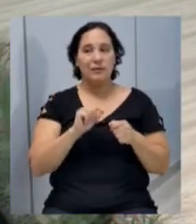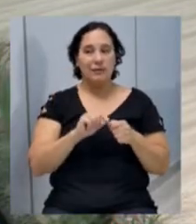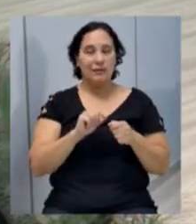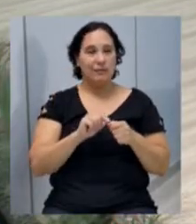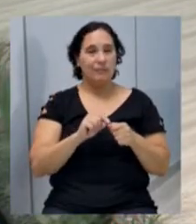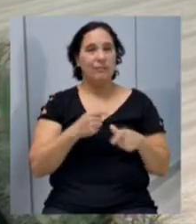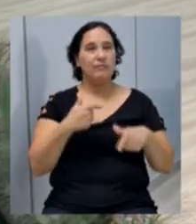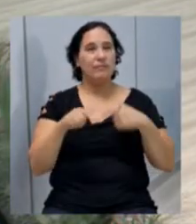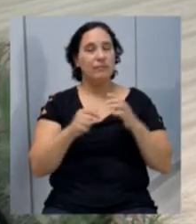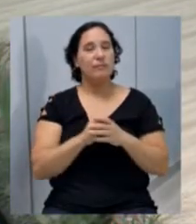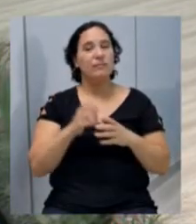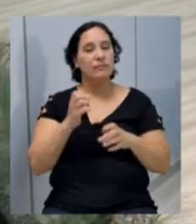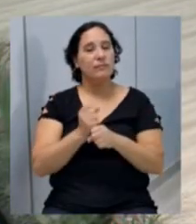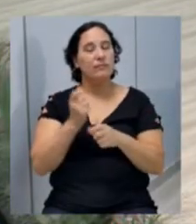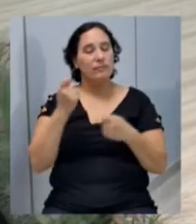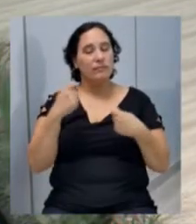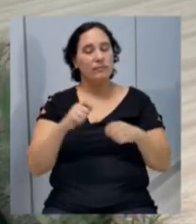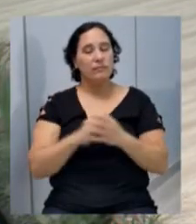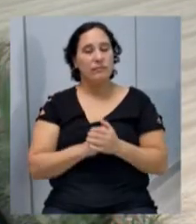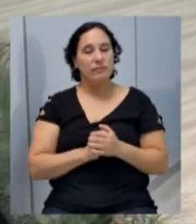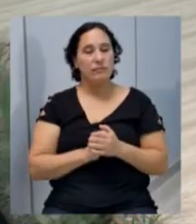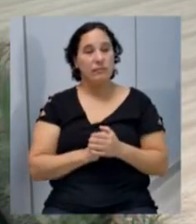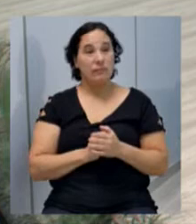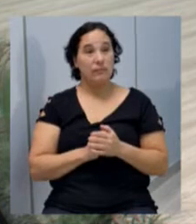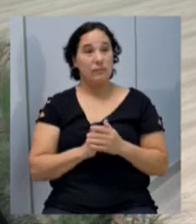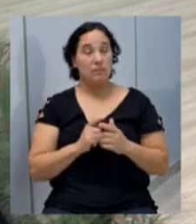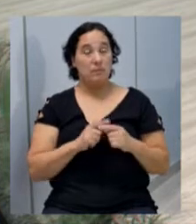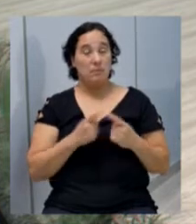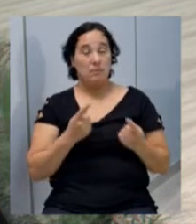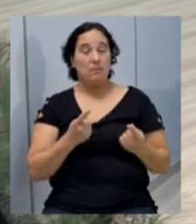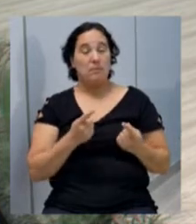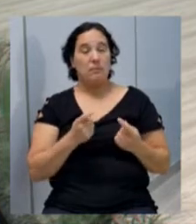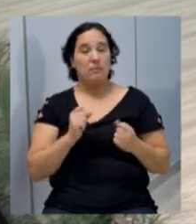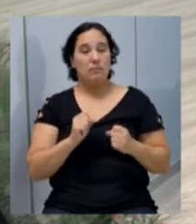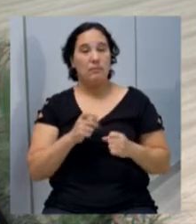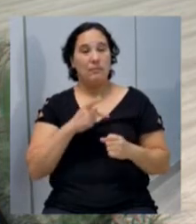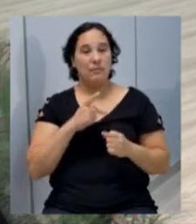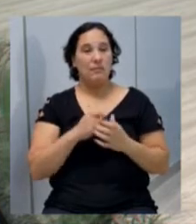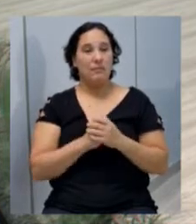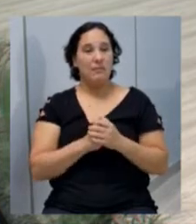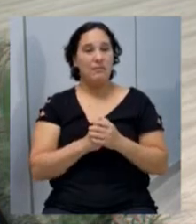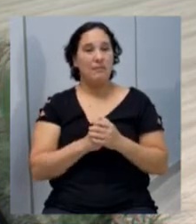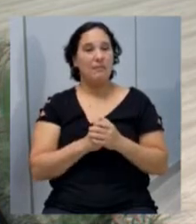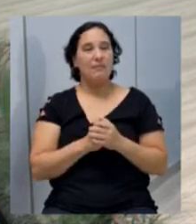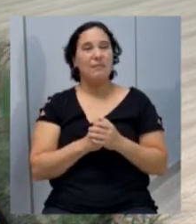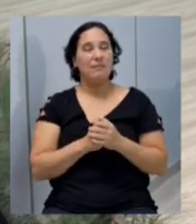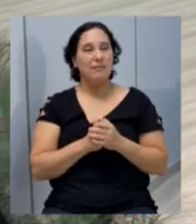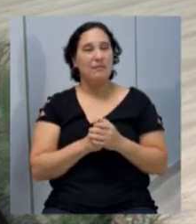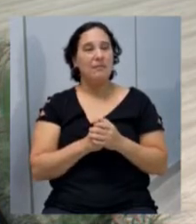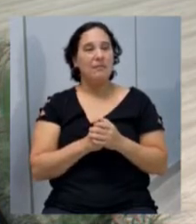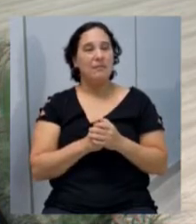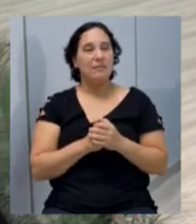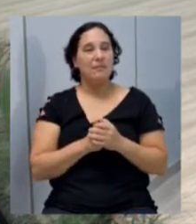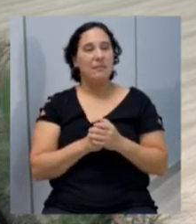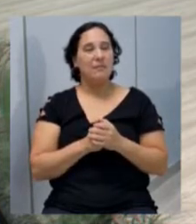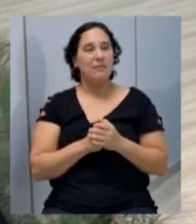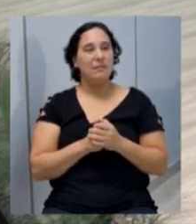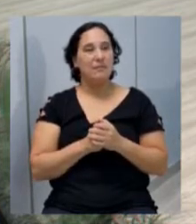das obras necessárias. Mas, se me permite, eu ouvi a entrevista do